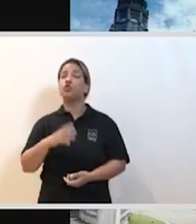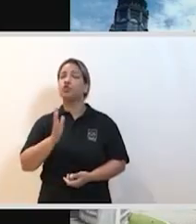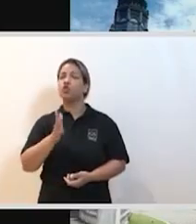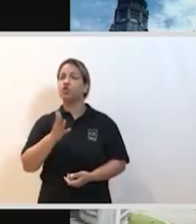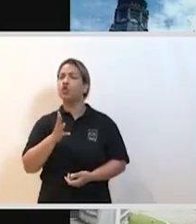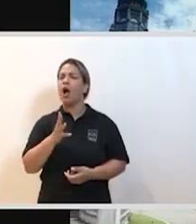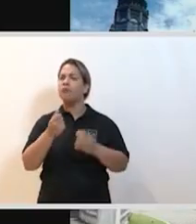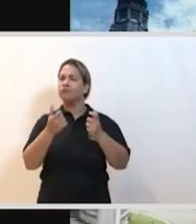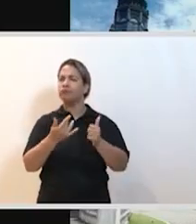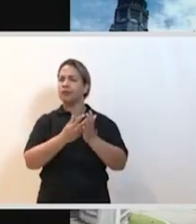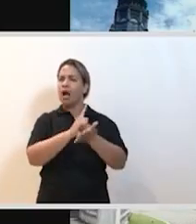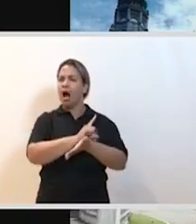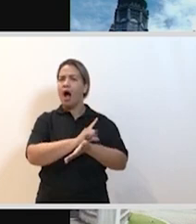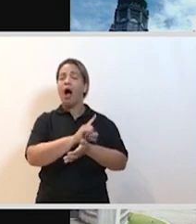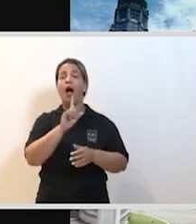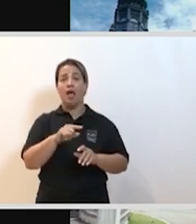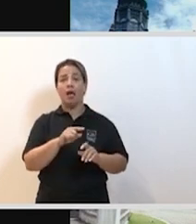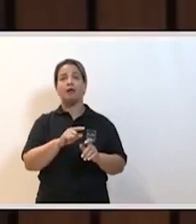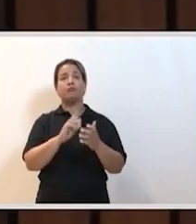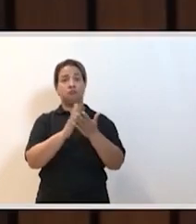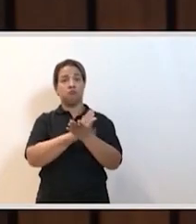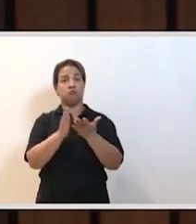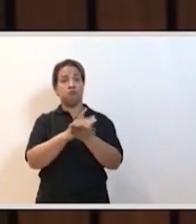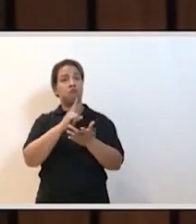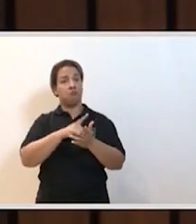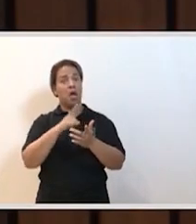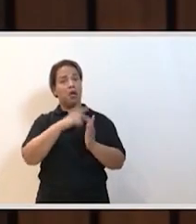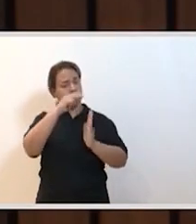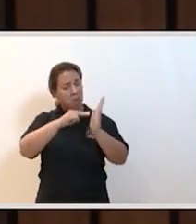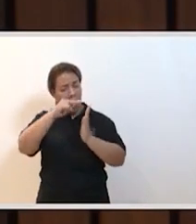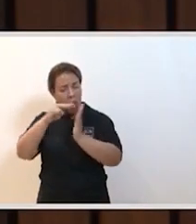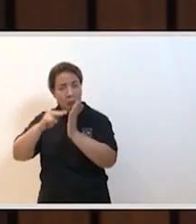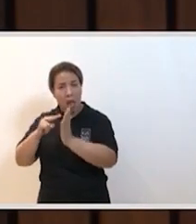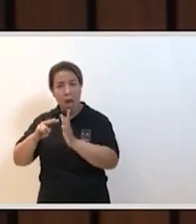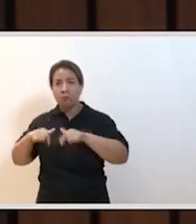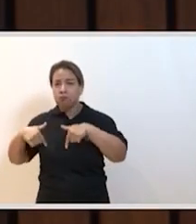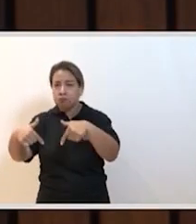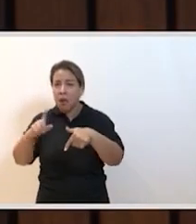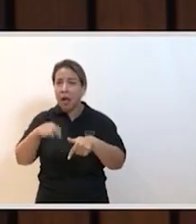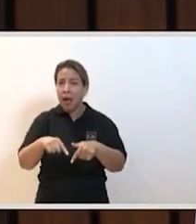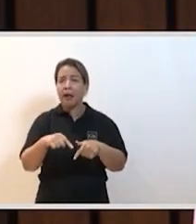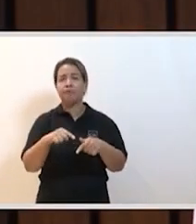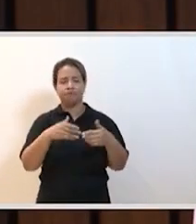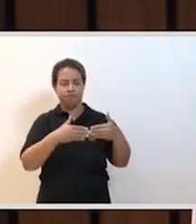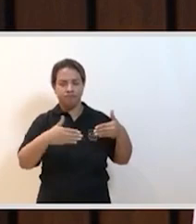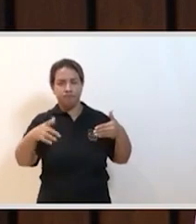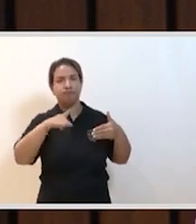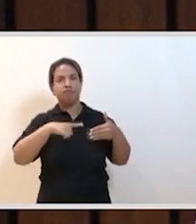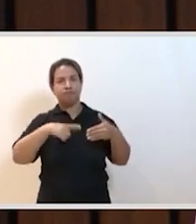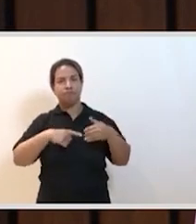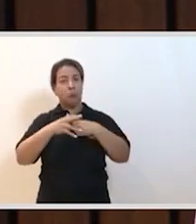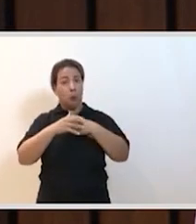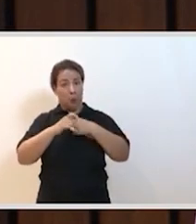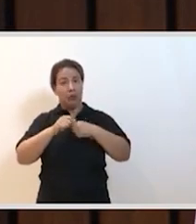antecipando, muita coisa tem se feito e muita coisa tem se lido nessa época de epidemia, de